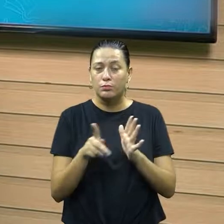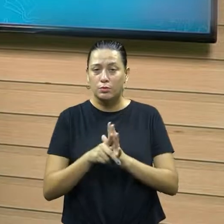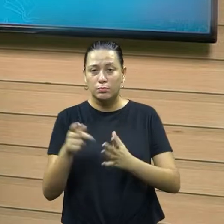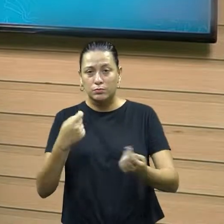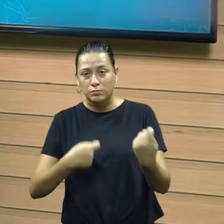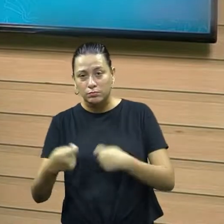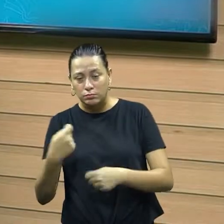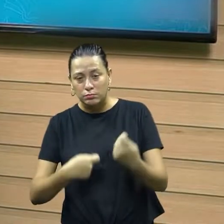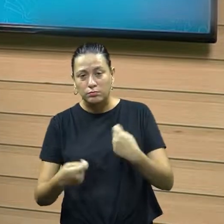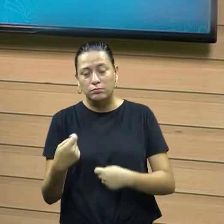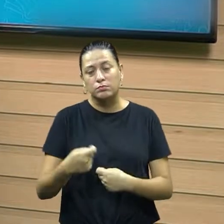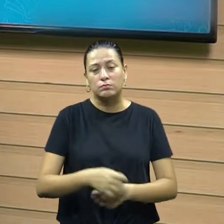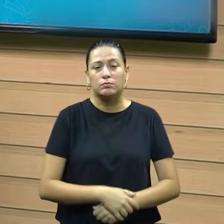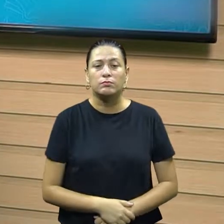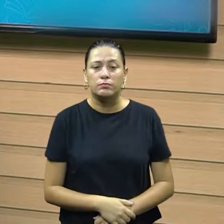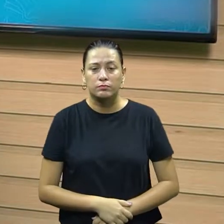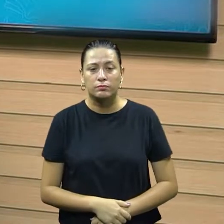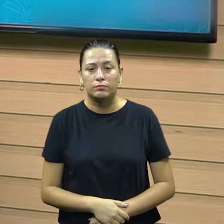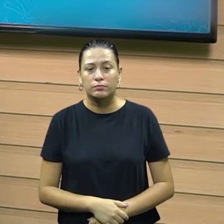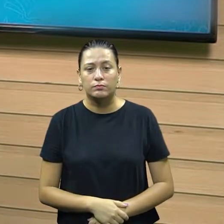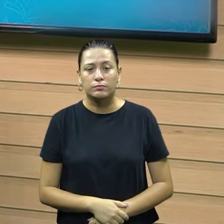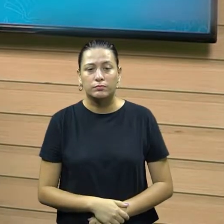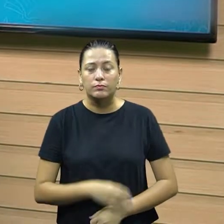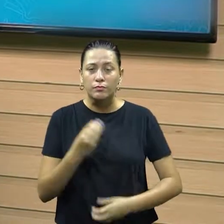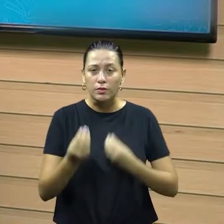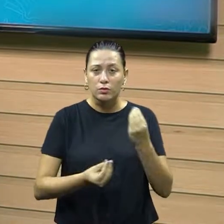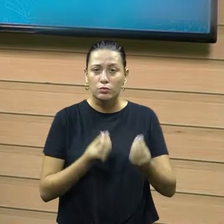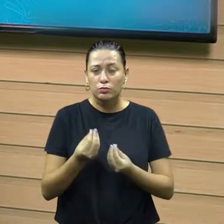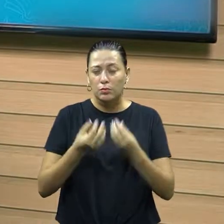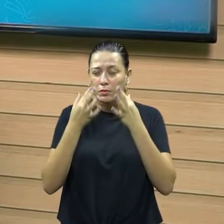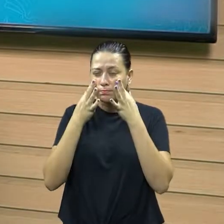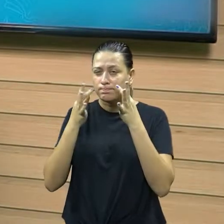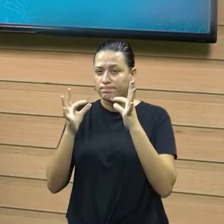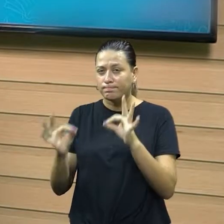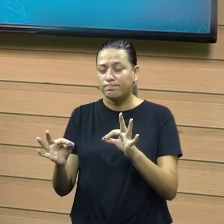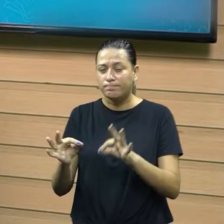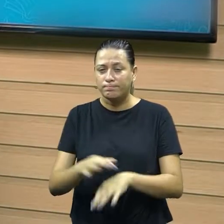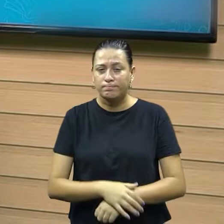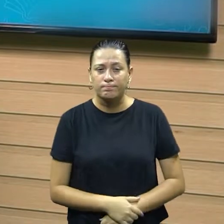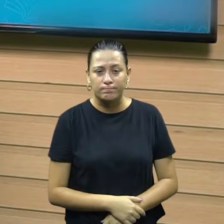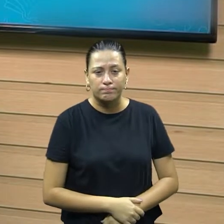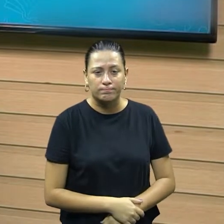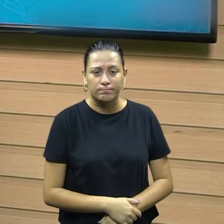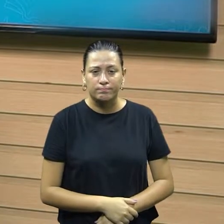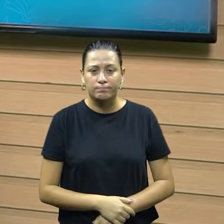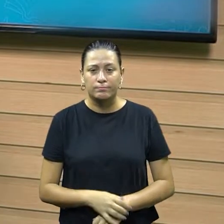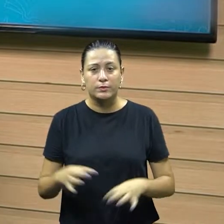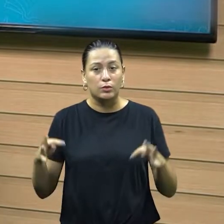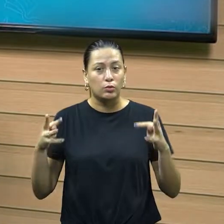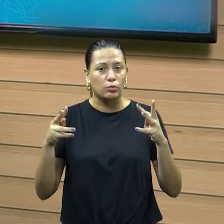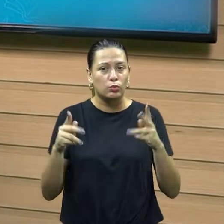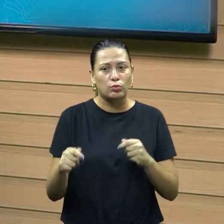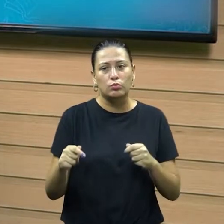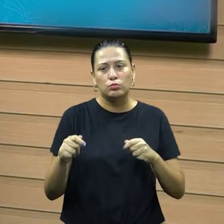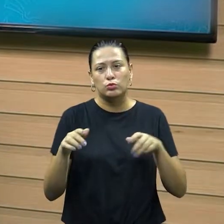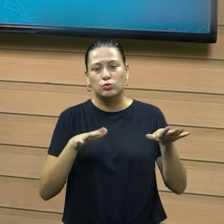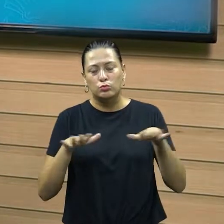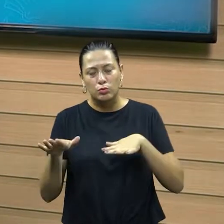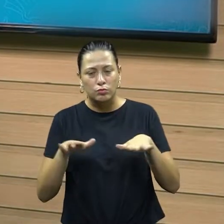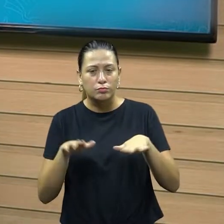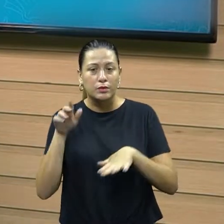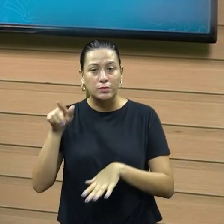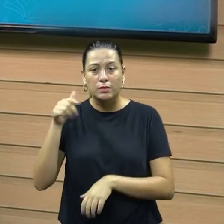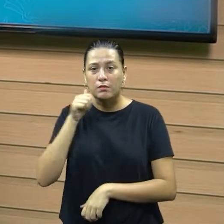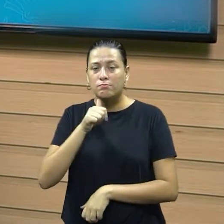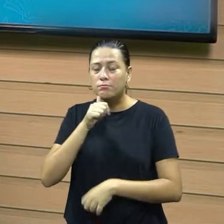da negociação, e como a gente também tem que atentar para todos esses movimentos, né, que